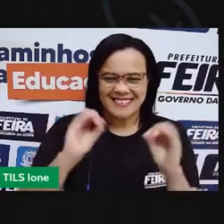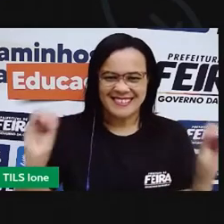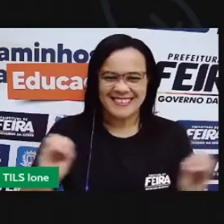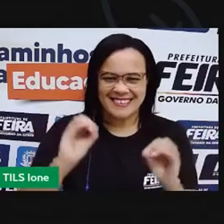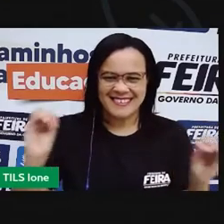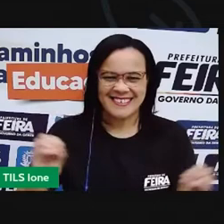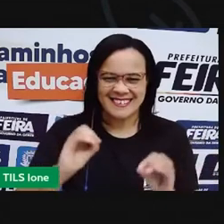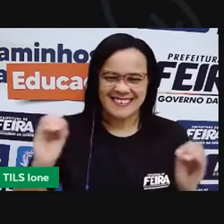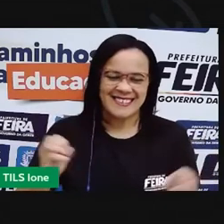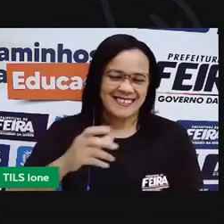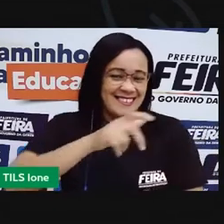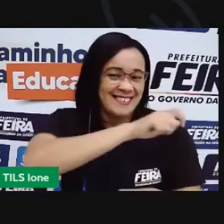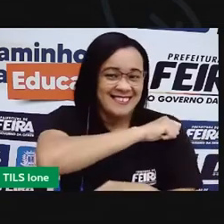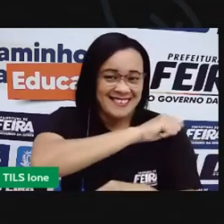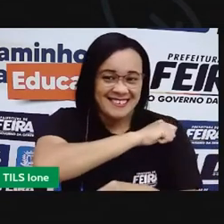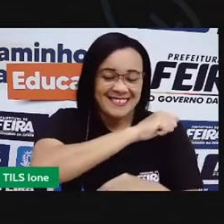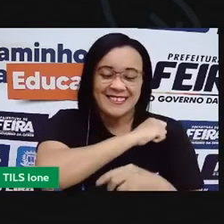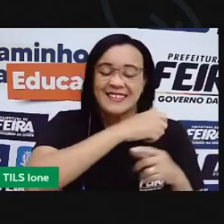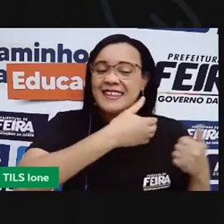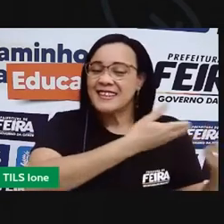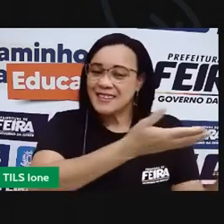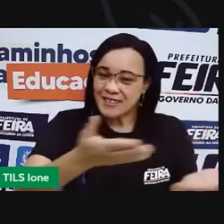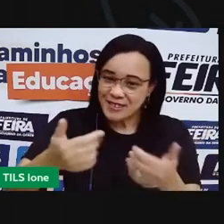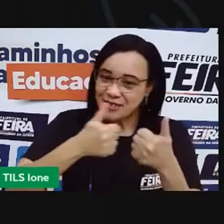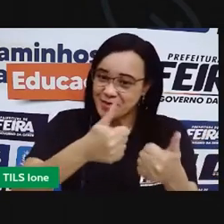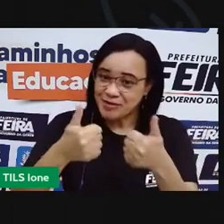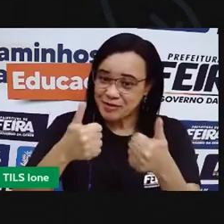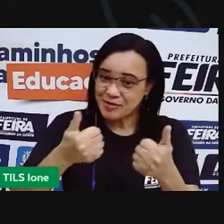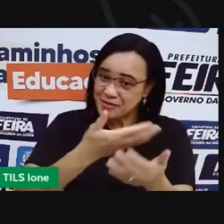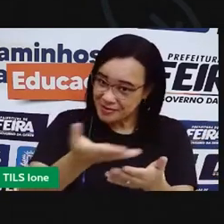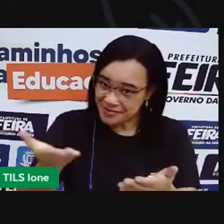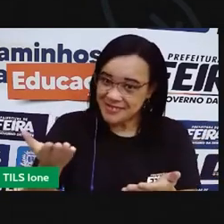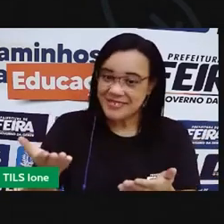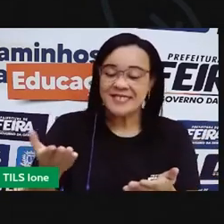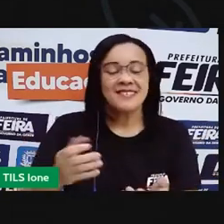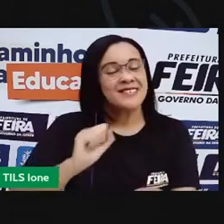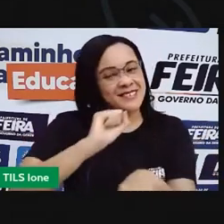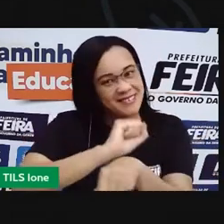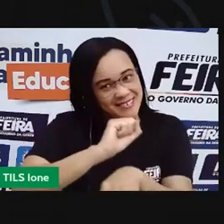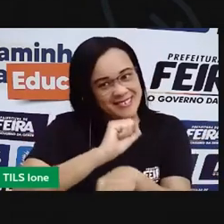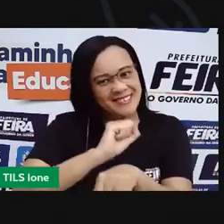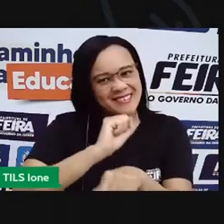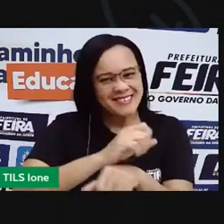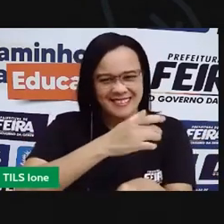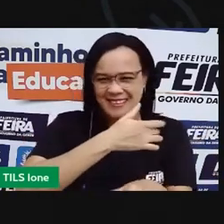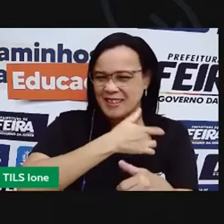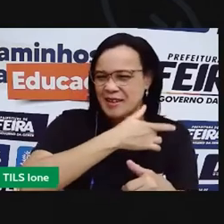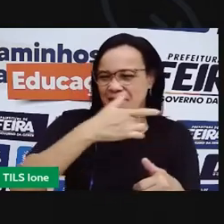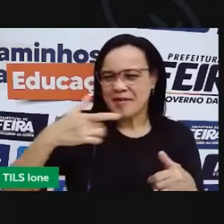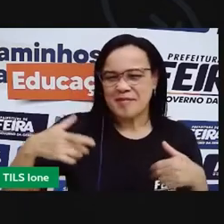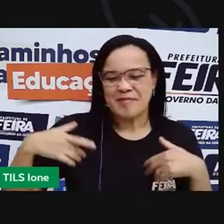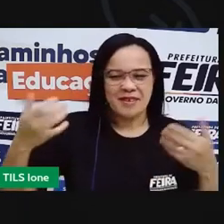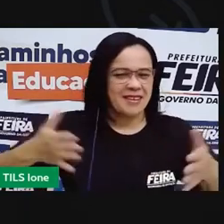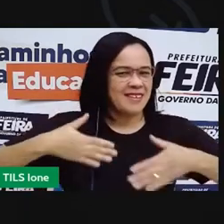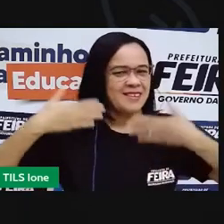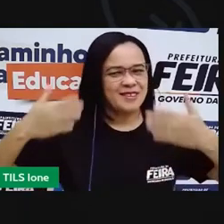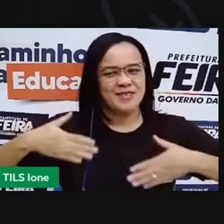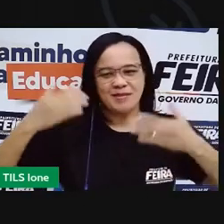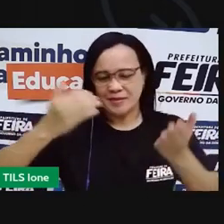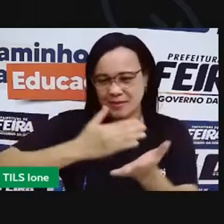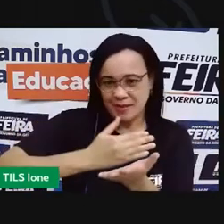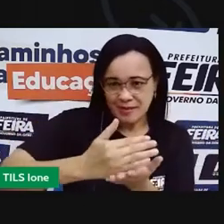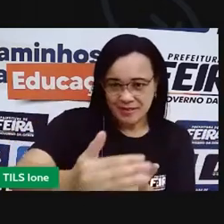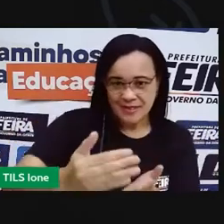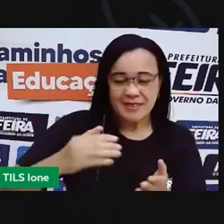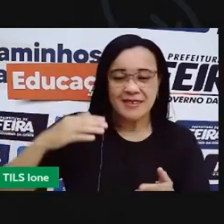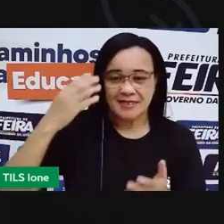Olá, garotada! Tudo bem com vocês? Espero que vocês estejam muito bem animados para começar mais uma